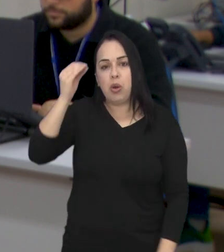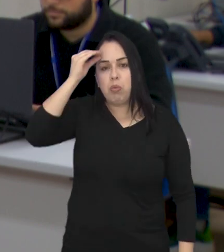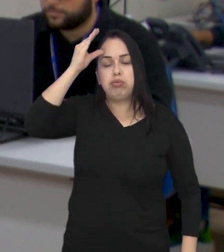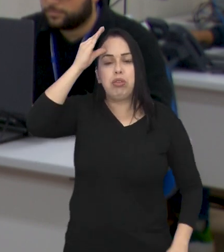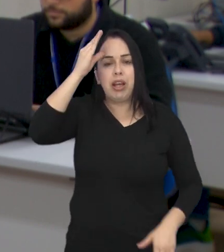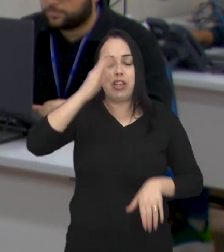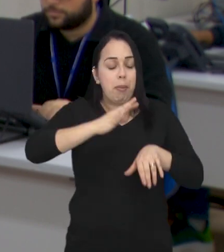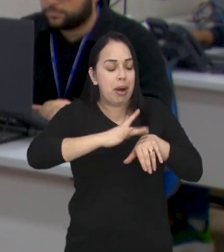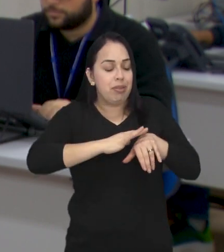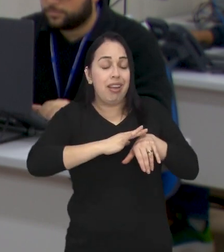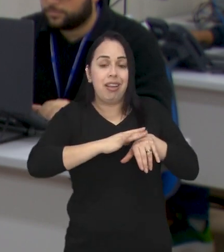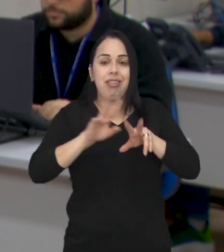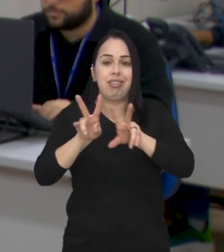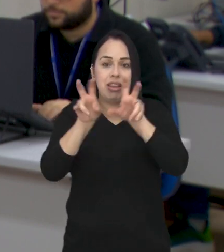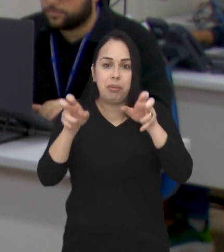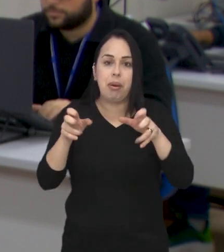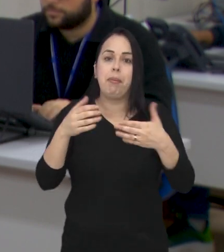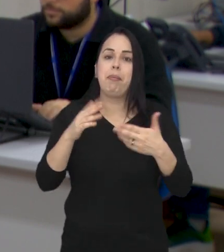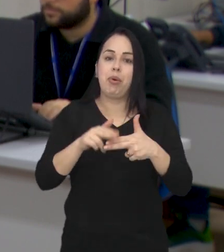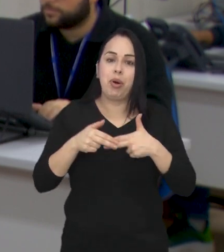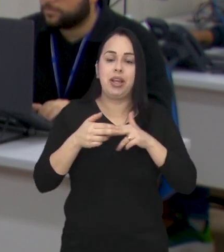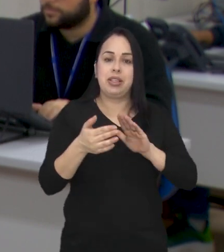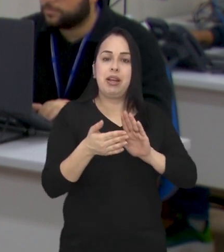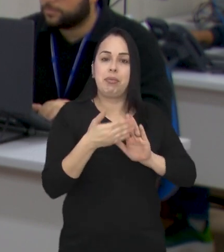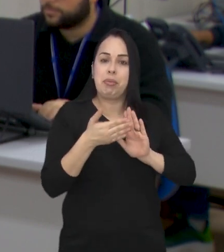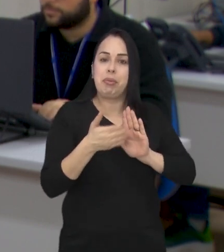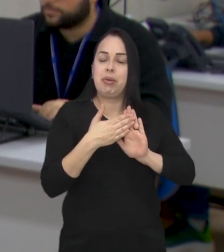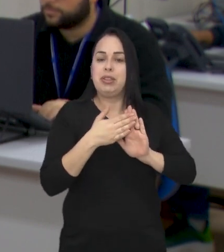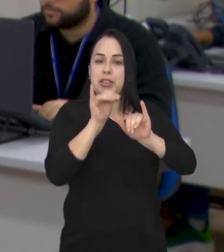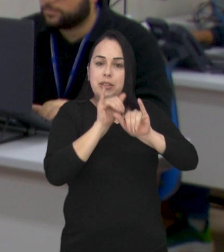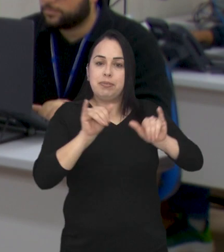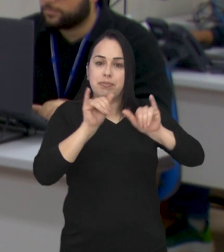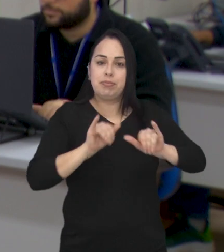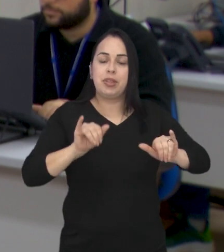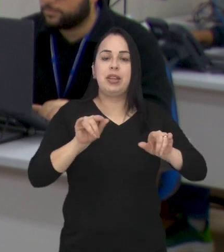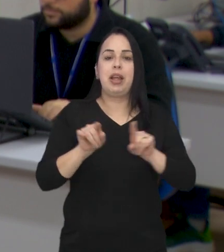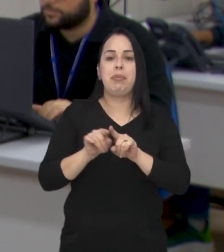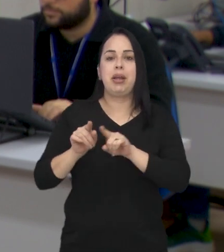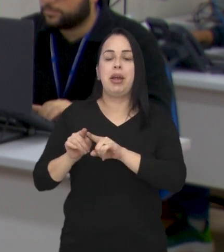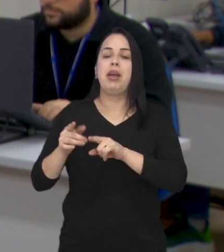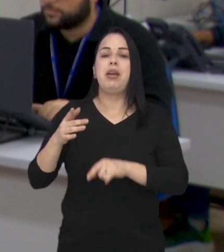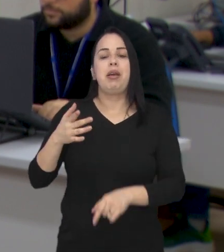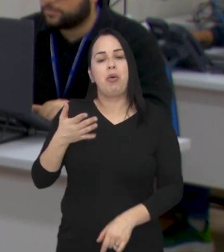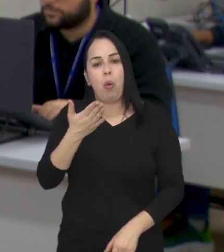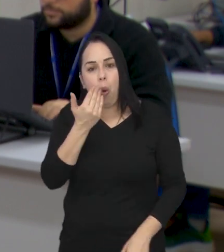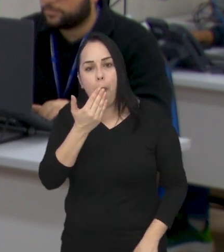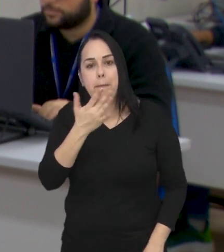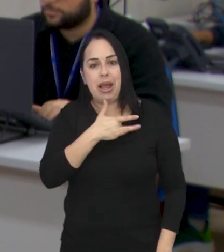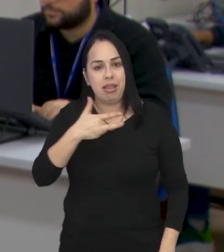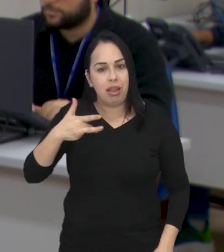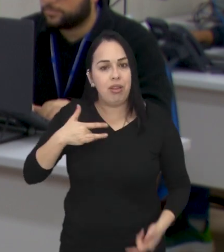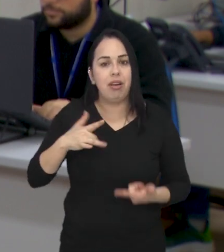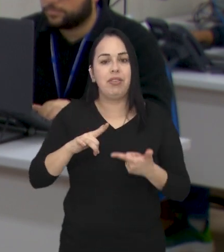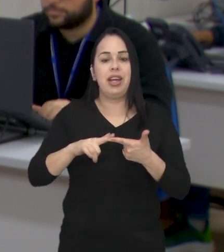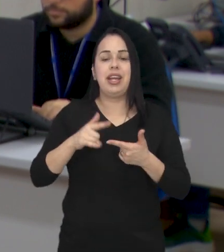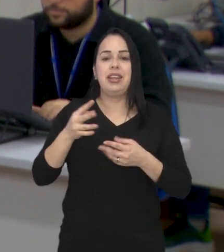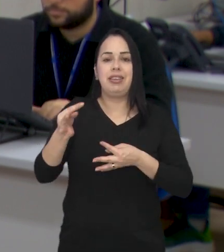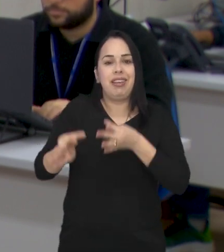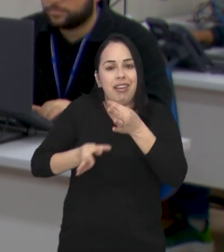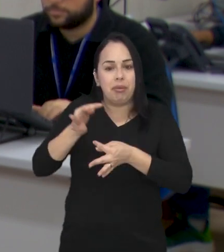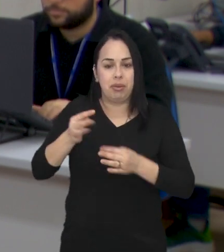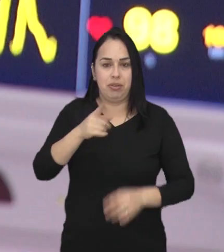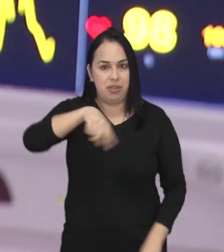conhecimento sobre essas doenças. Por isso, a aposta está em campanhas educativas de prevenção, além da busca por hábitos saudáveis e